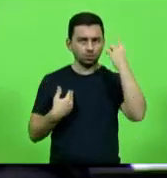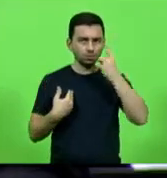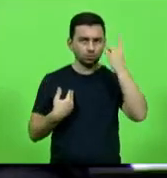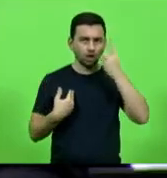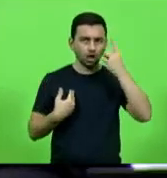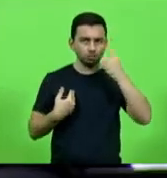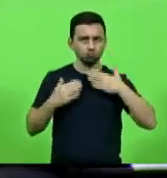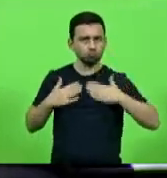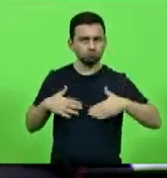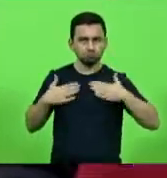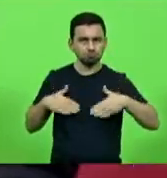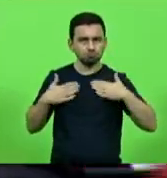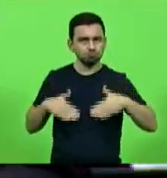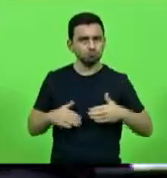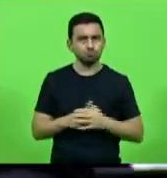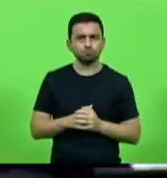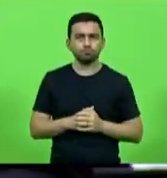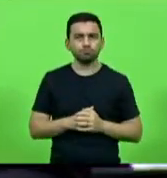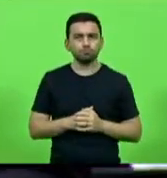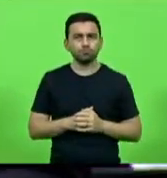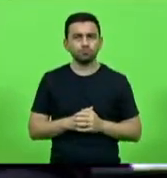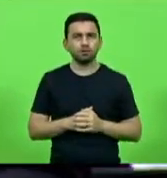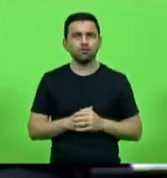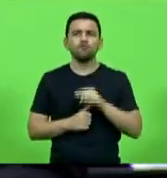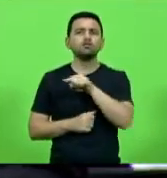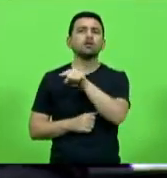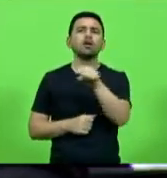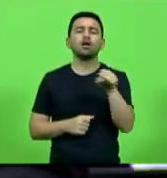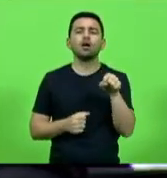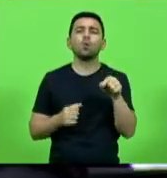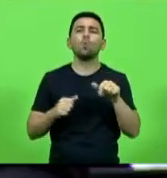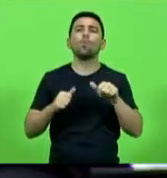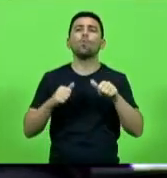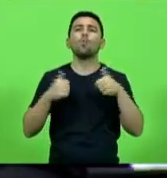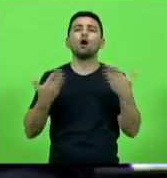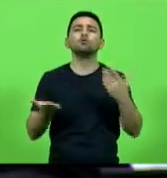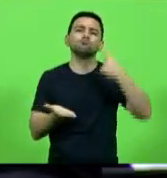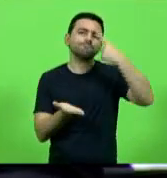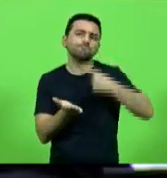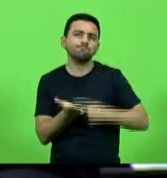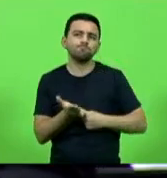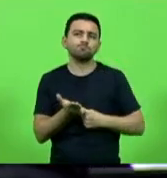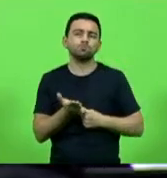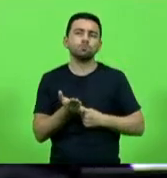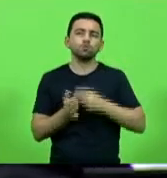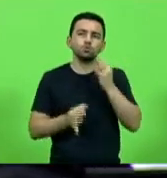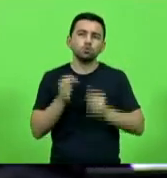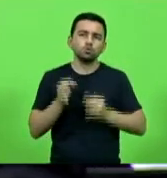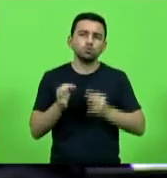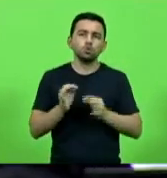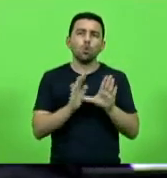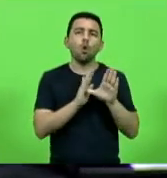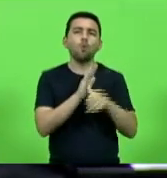certo quando é que o senhor vai marcar o julgamento do roubo